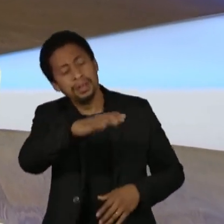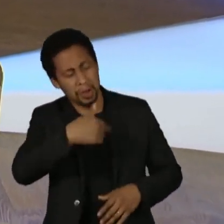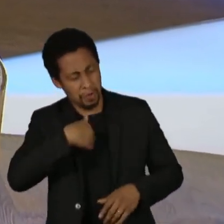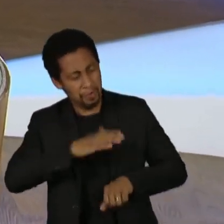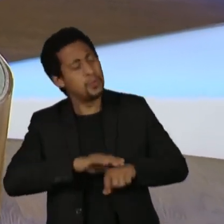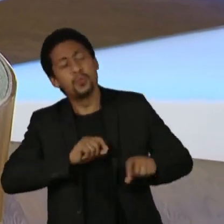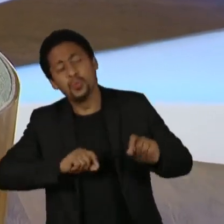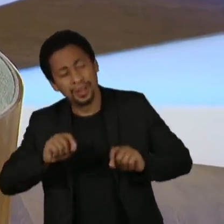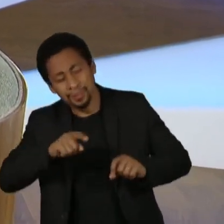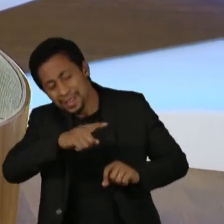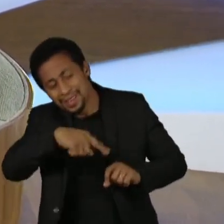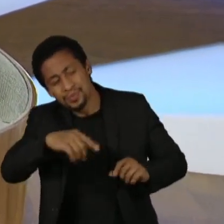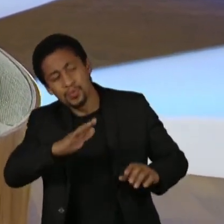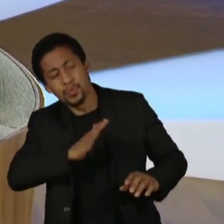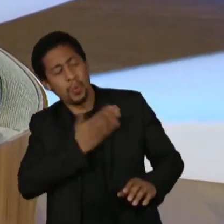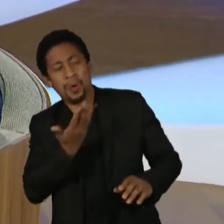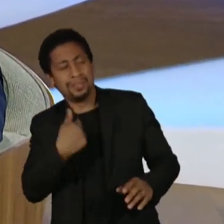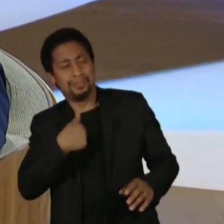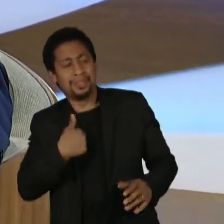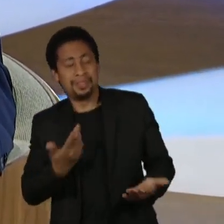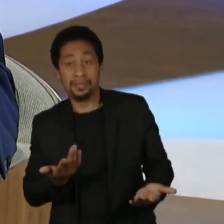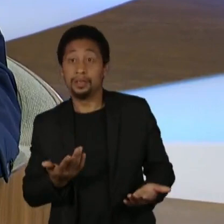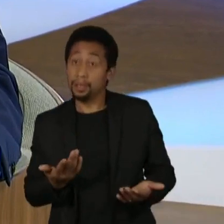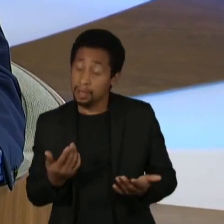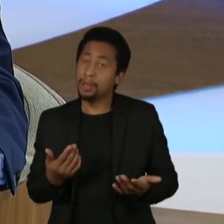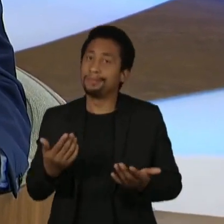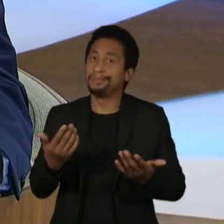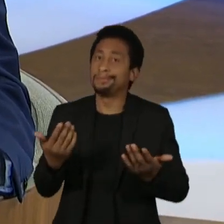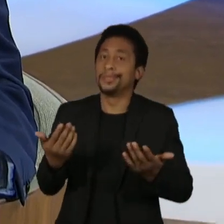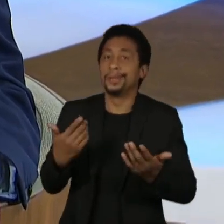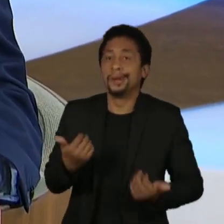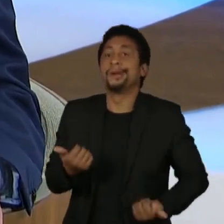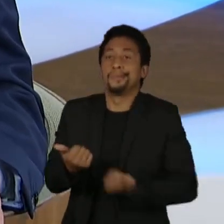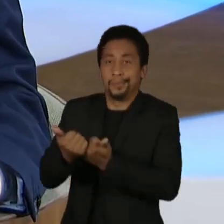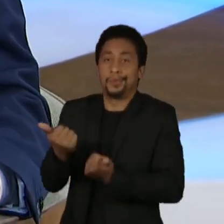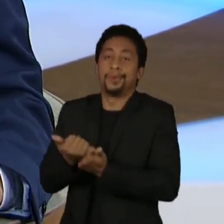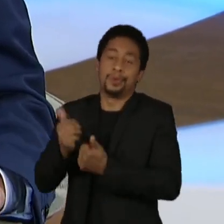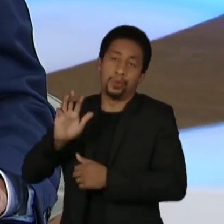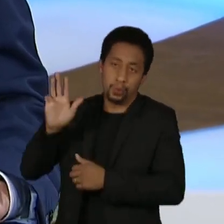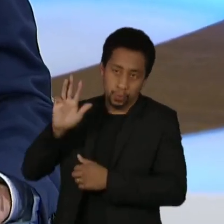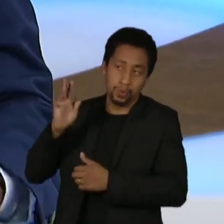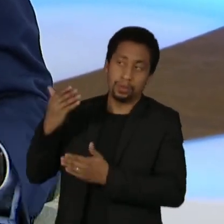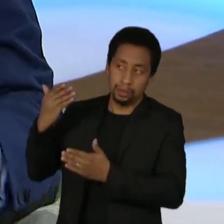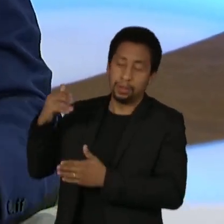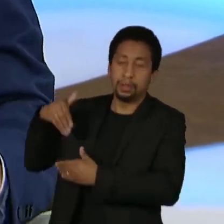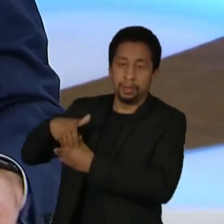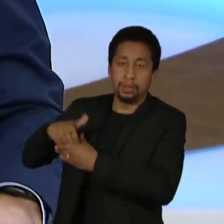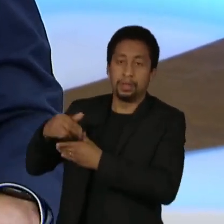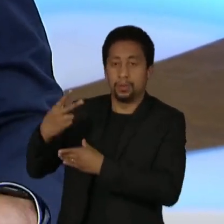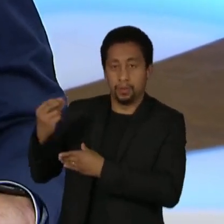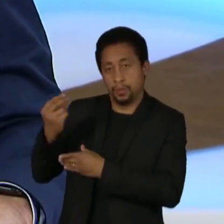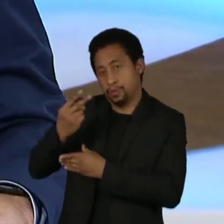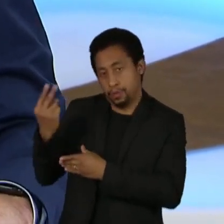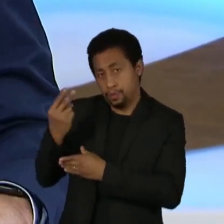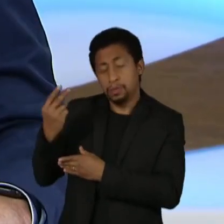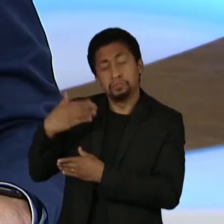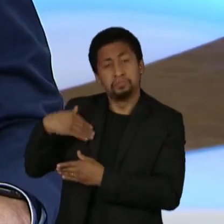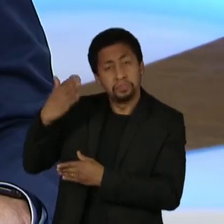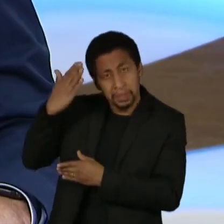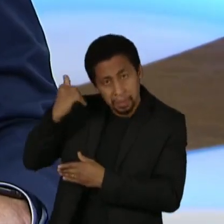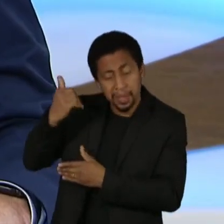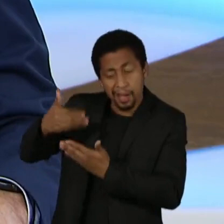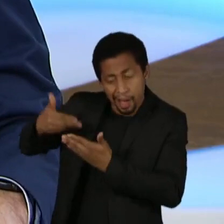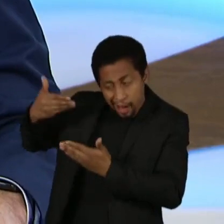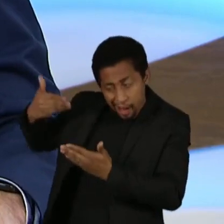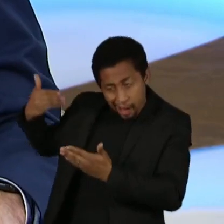eu vim apoiar, eu e alguns companheiros viemos apoiar o presidente Lula na eleição de 2022, fruto da consciência de tudo o que ele fez